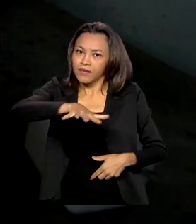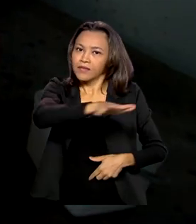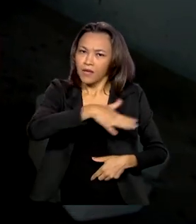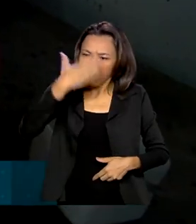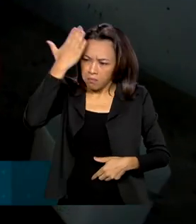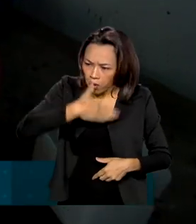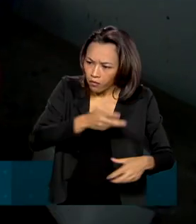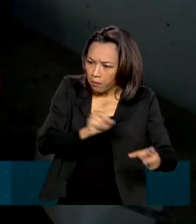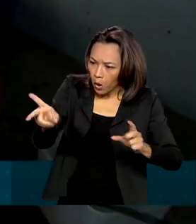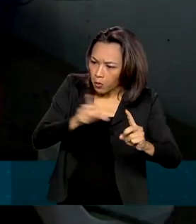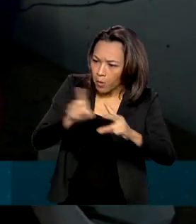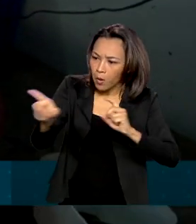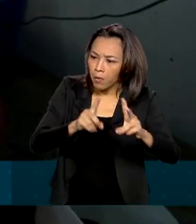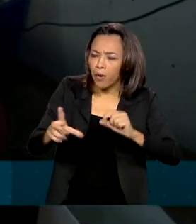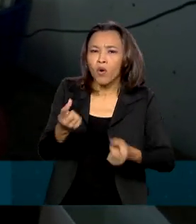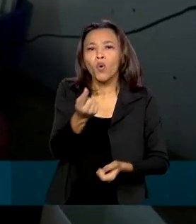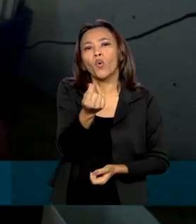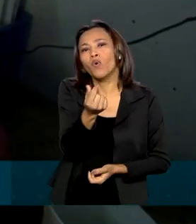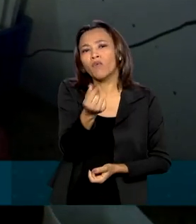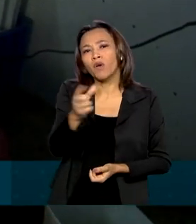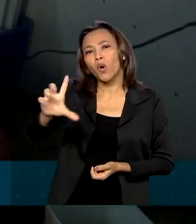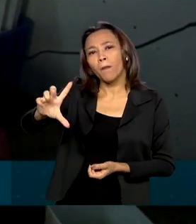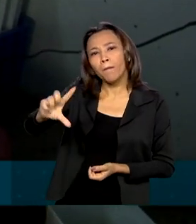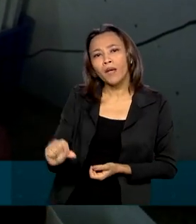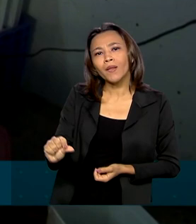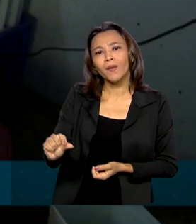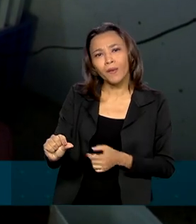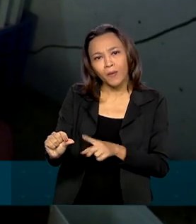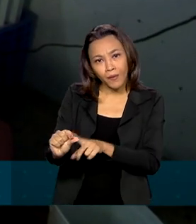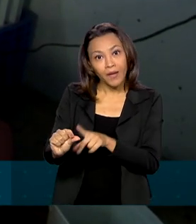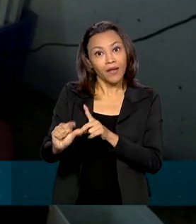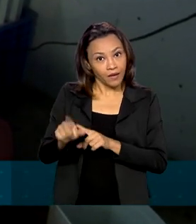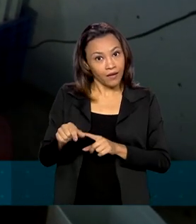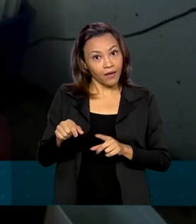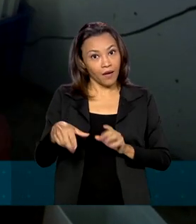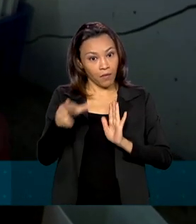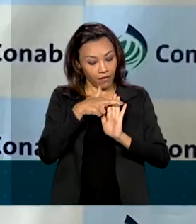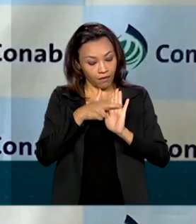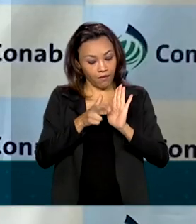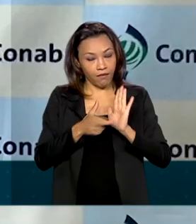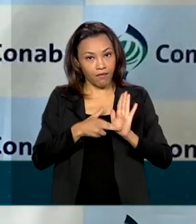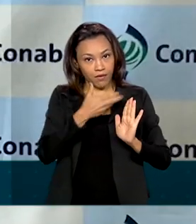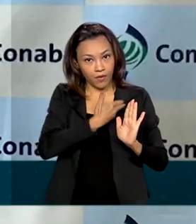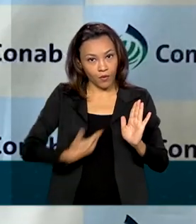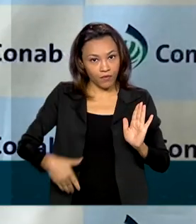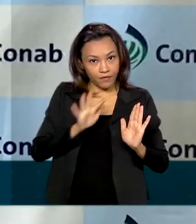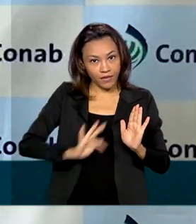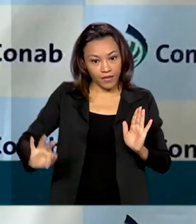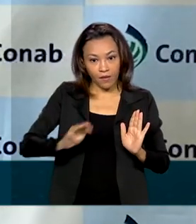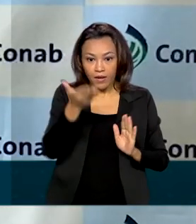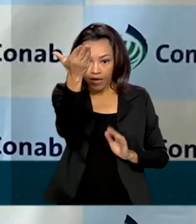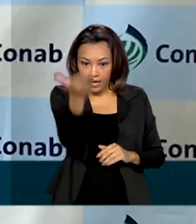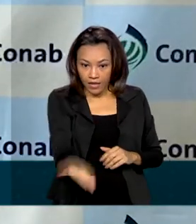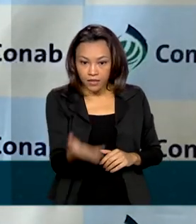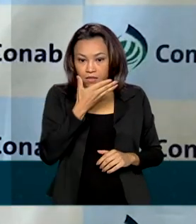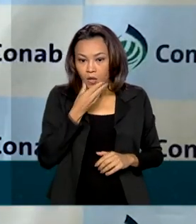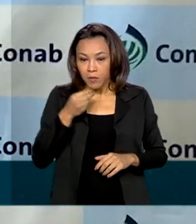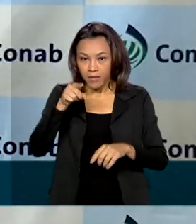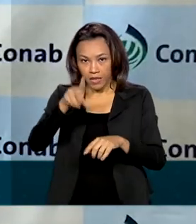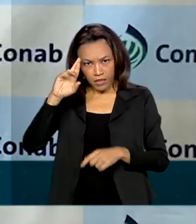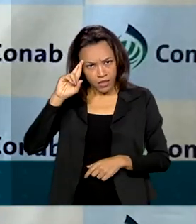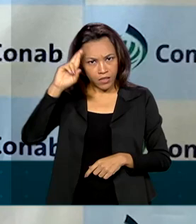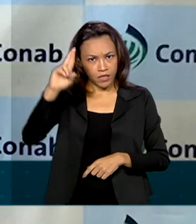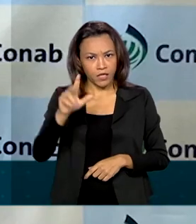mercado por um valor inferior ao preço mínimo estipulado pelo governo federal. Este gerente da Companhia Nacional de